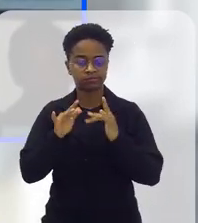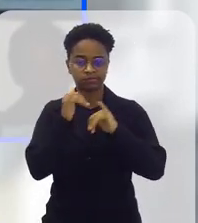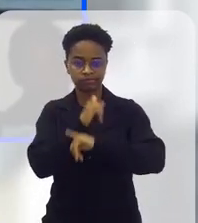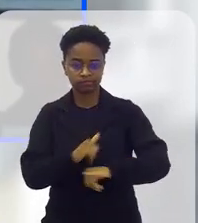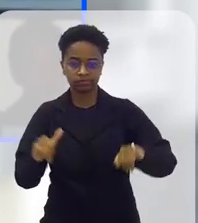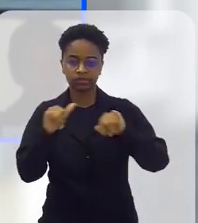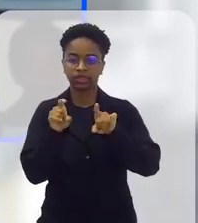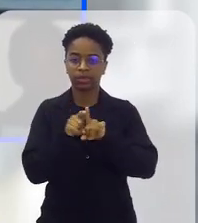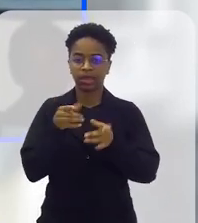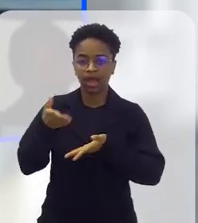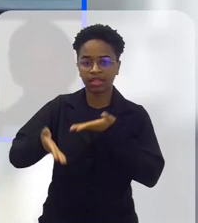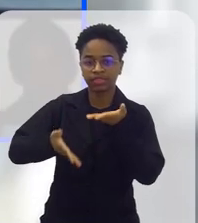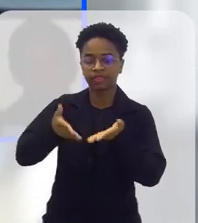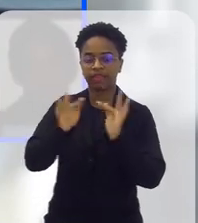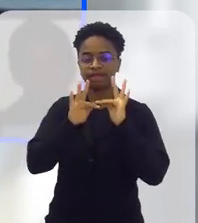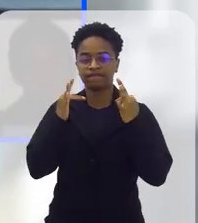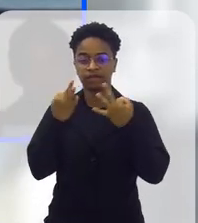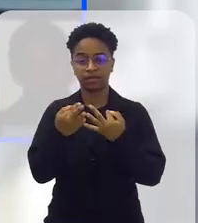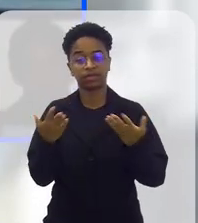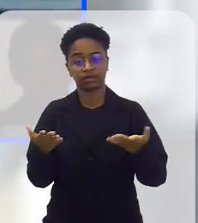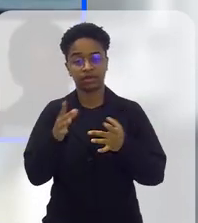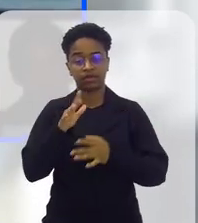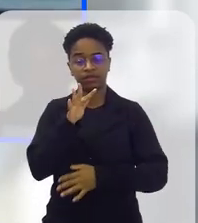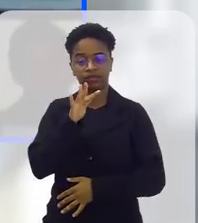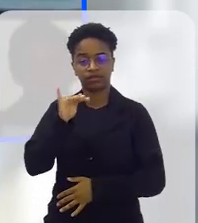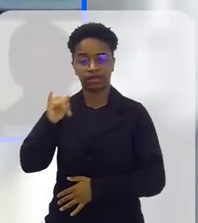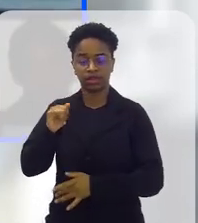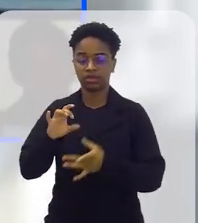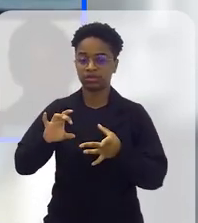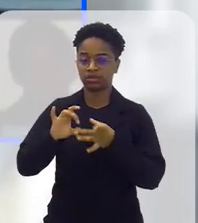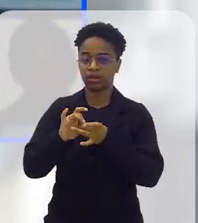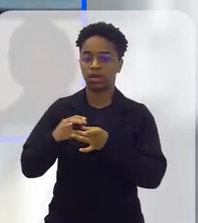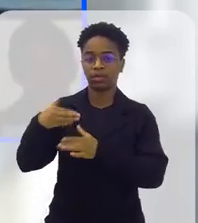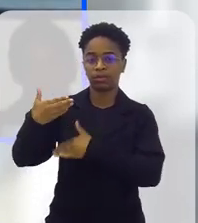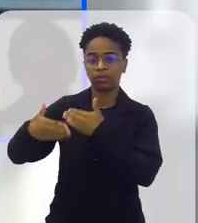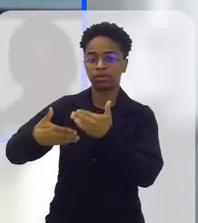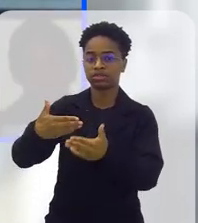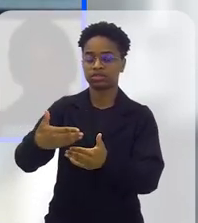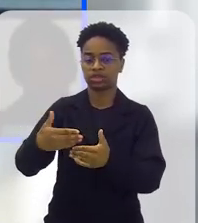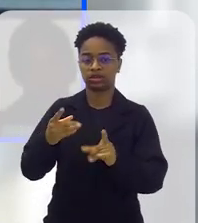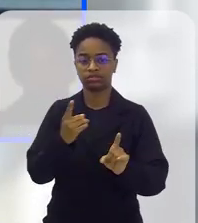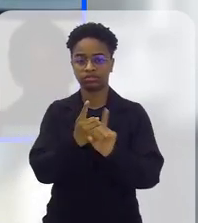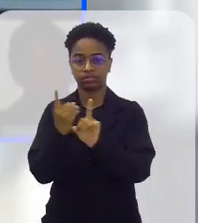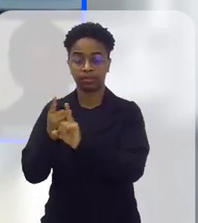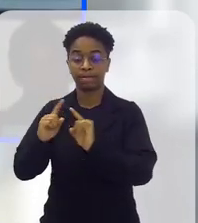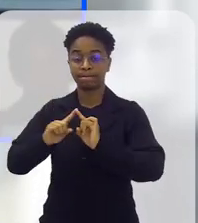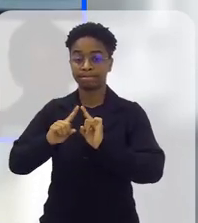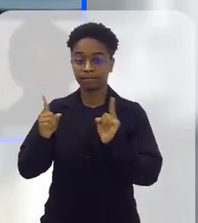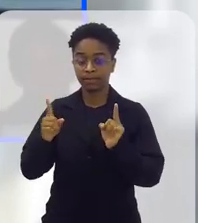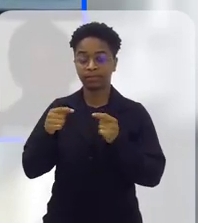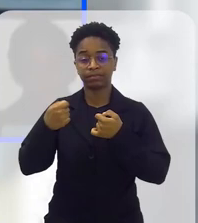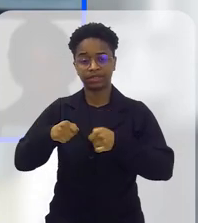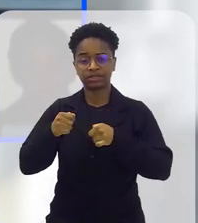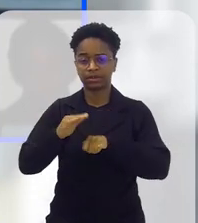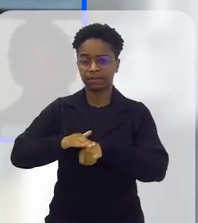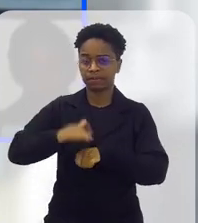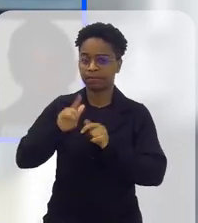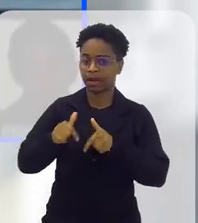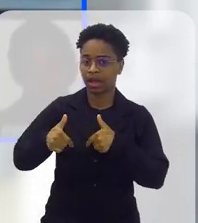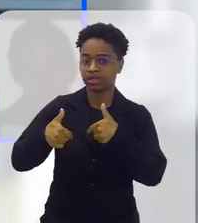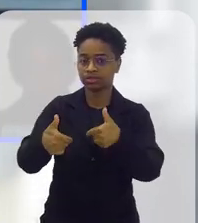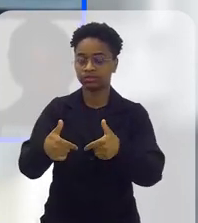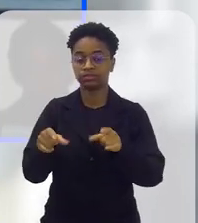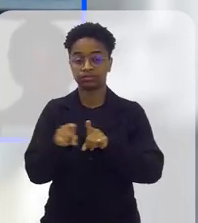que divulga, que atende essas famílias. Então, a FIA faz parte desse processo de localização, mas há de se fazer muito